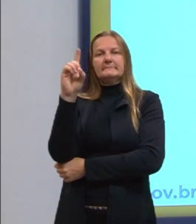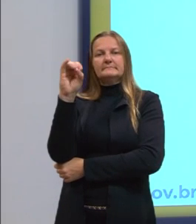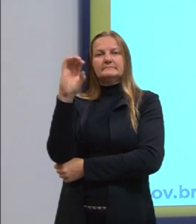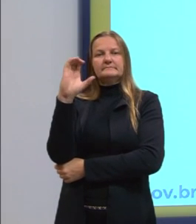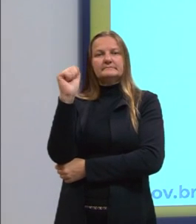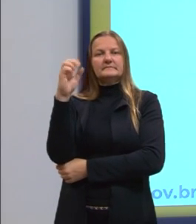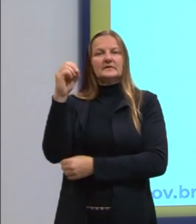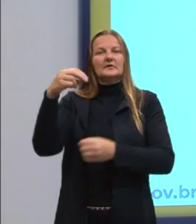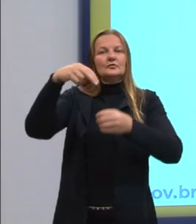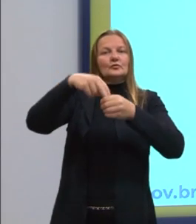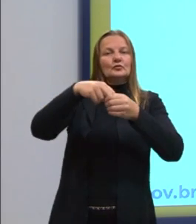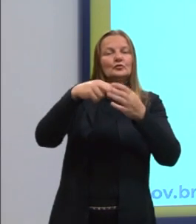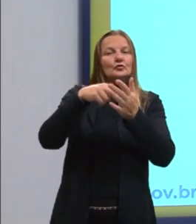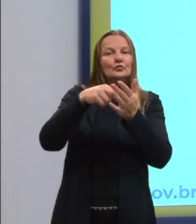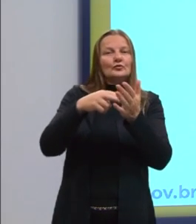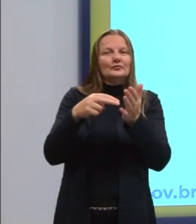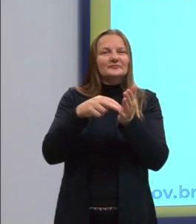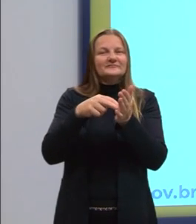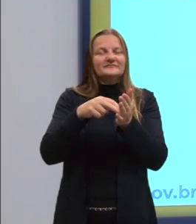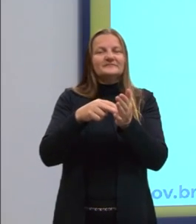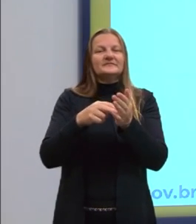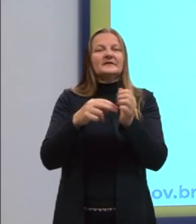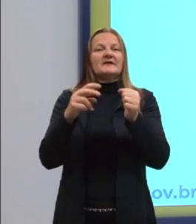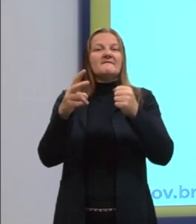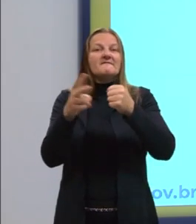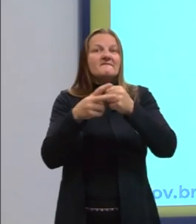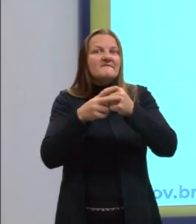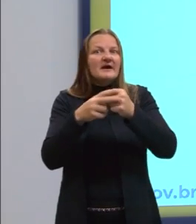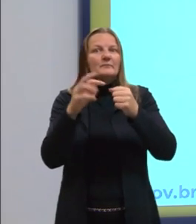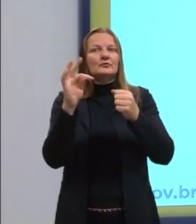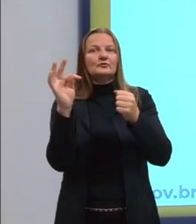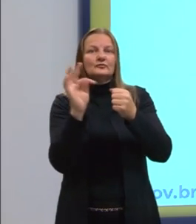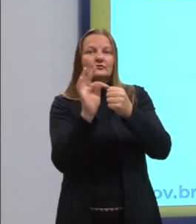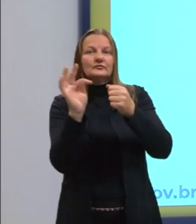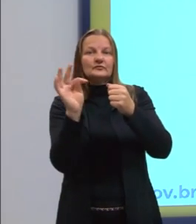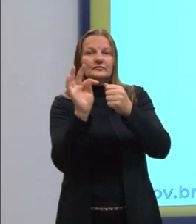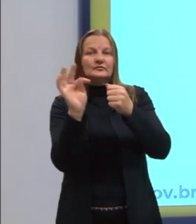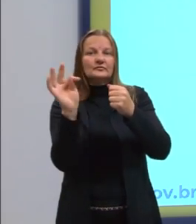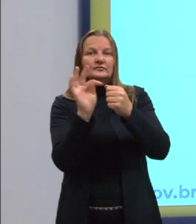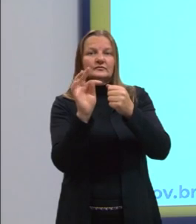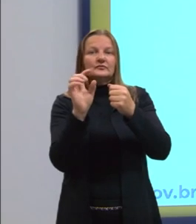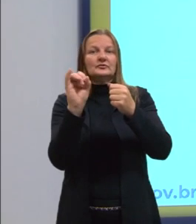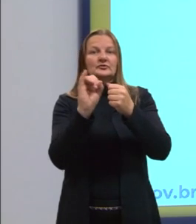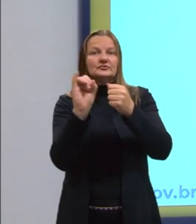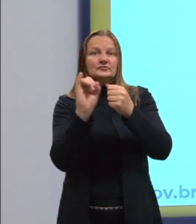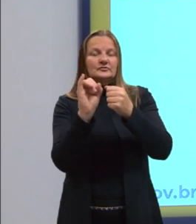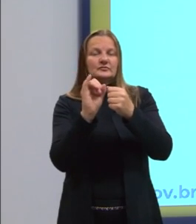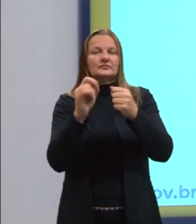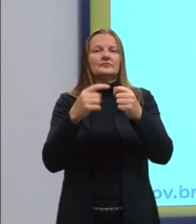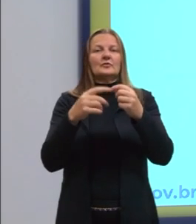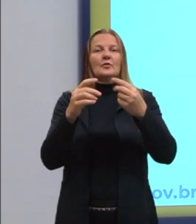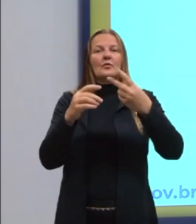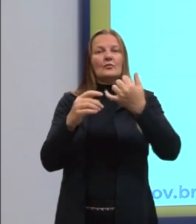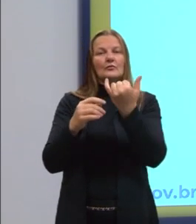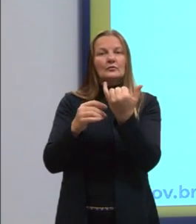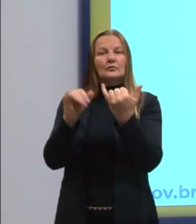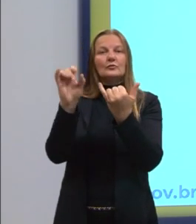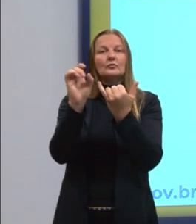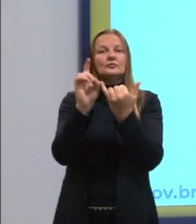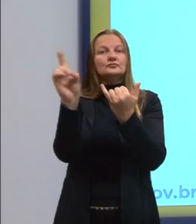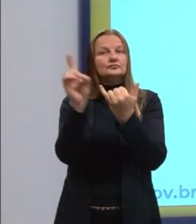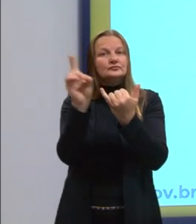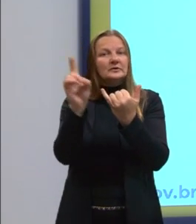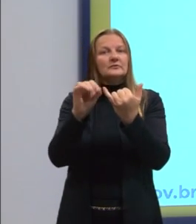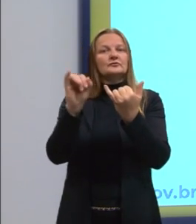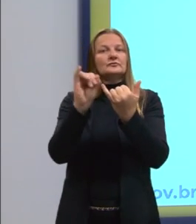um núcleo do sujeito, um verbo transitivo, direto e indireto, um objeto direto, um objeto indireto